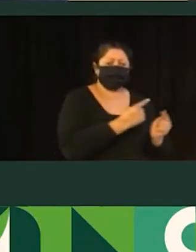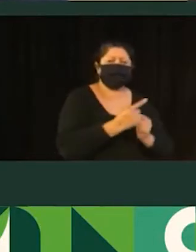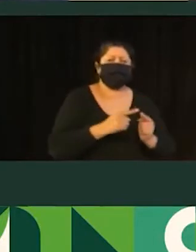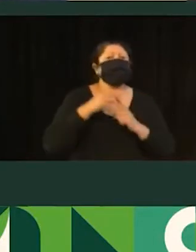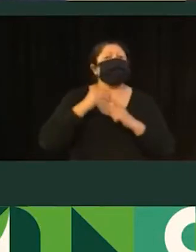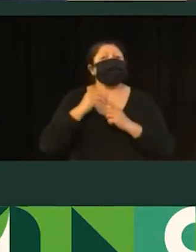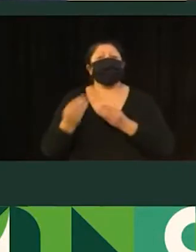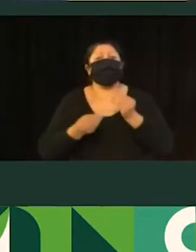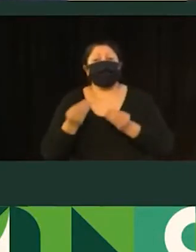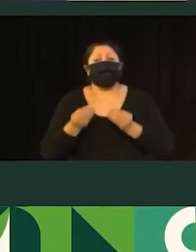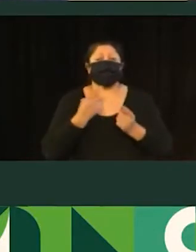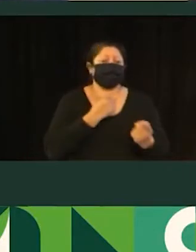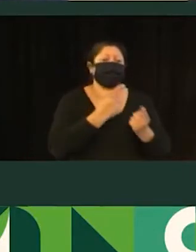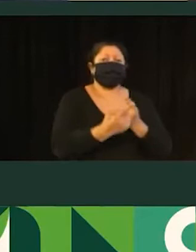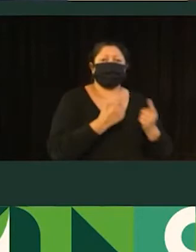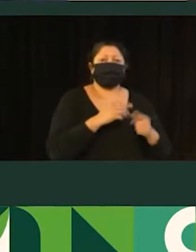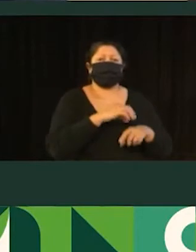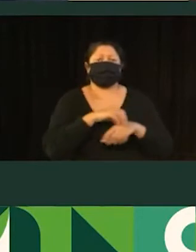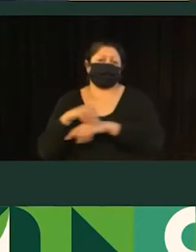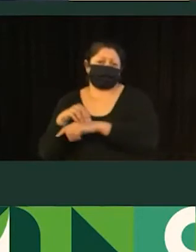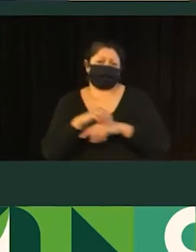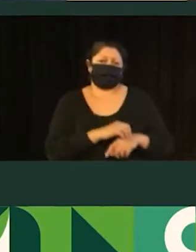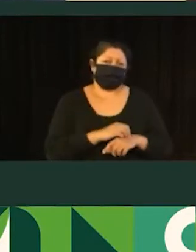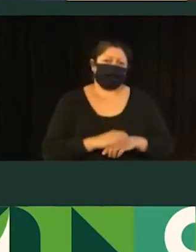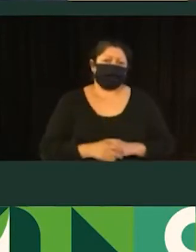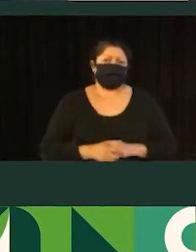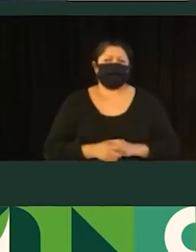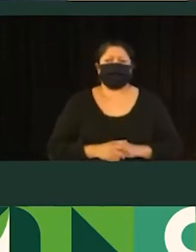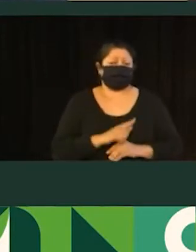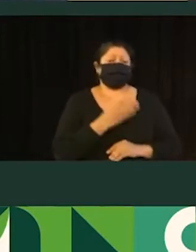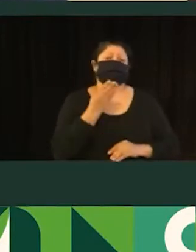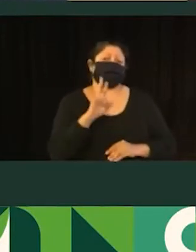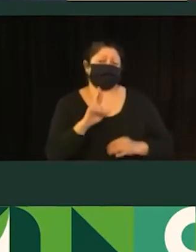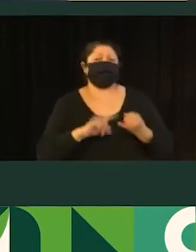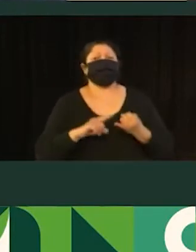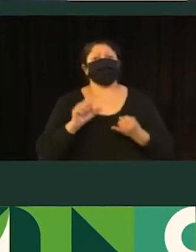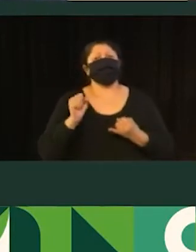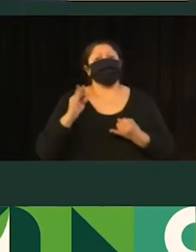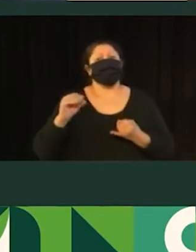principais para o transporte motorizado. Então, ali fica bem demarcada a BR, a Santos Ferreira.